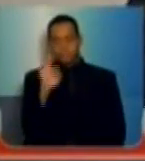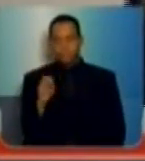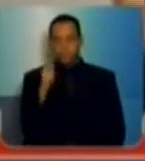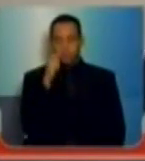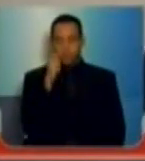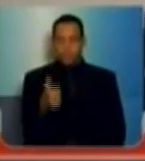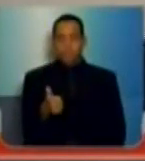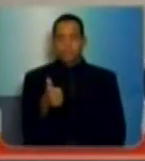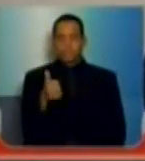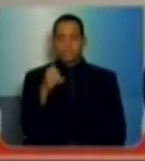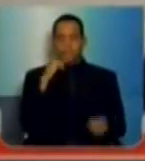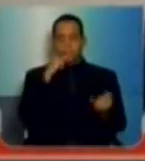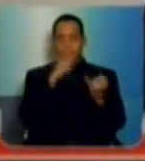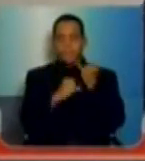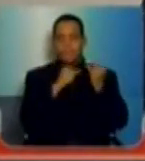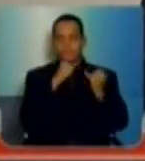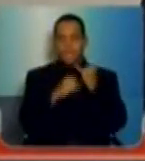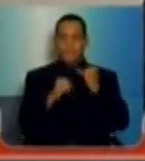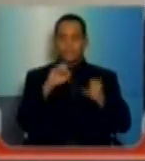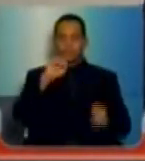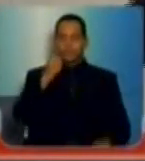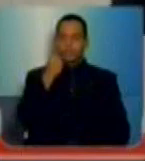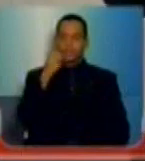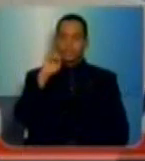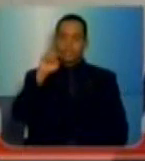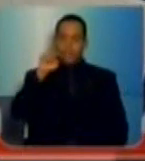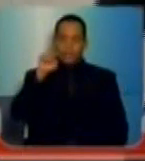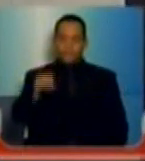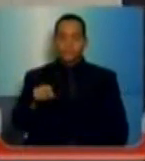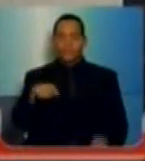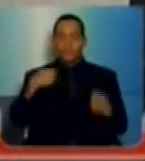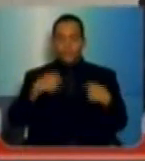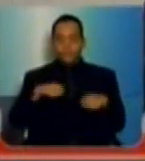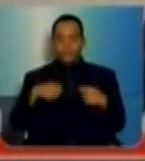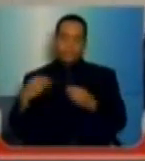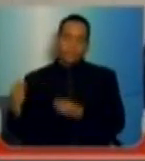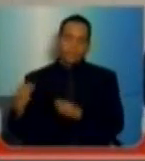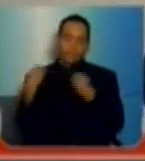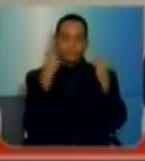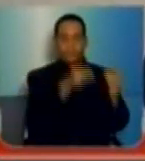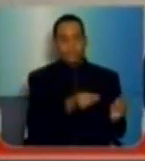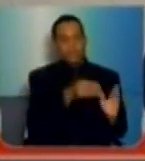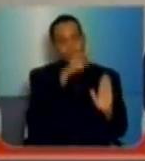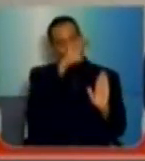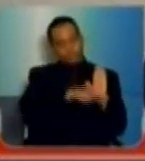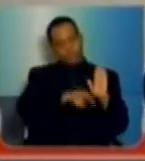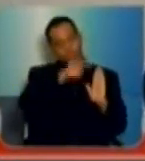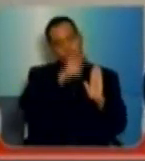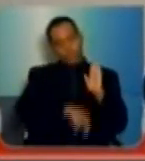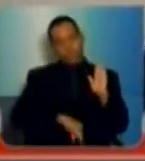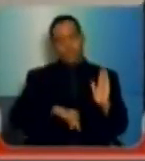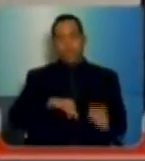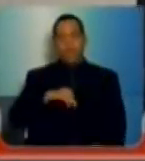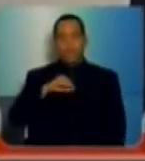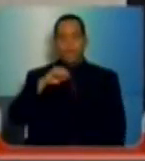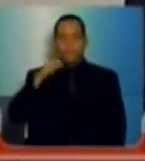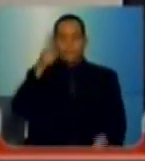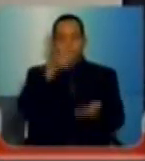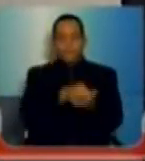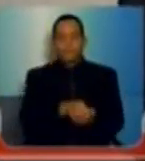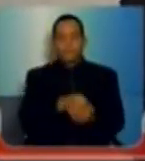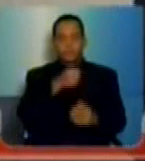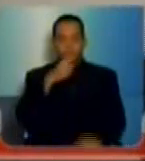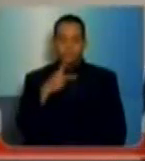dos mais de 80 mil servidores da educação terão desconto do pagamento do PDE. um